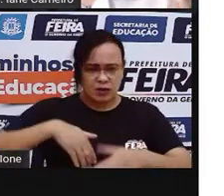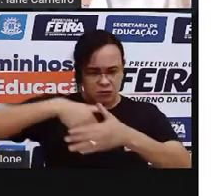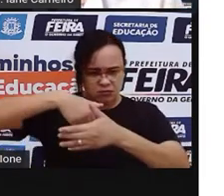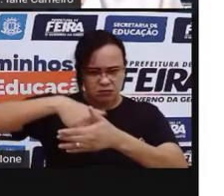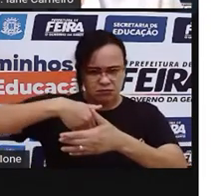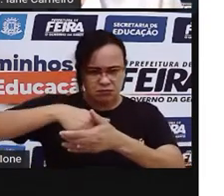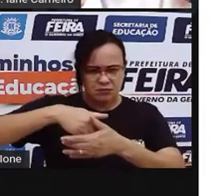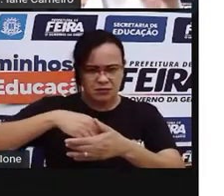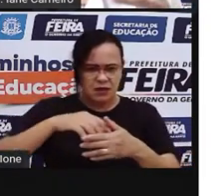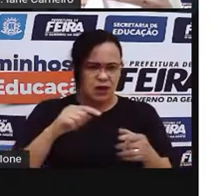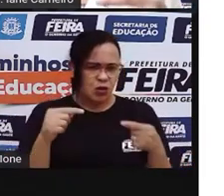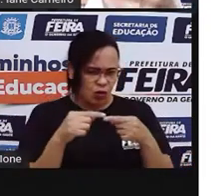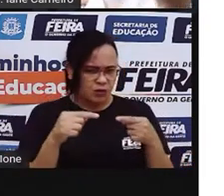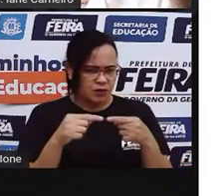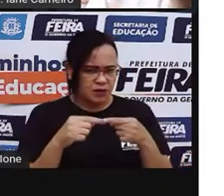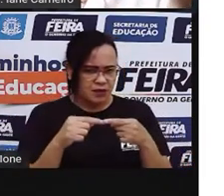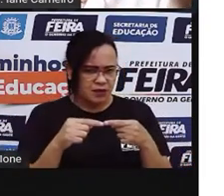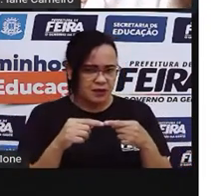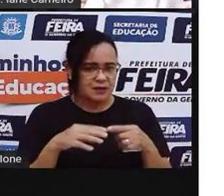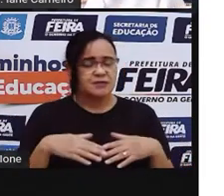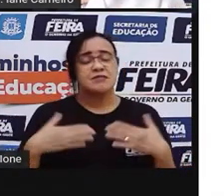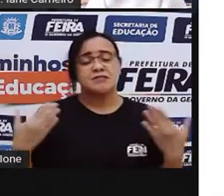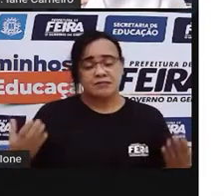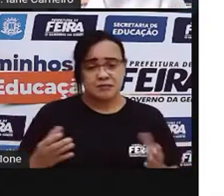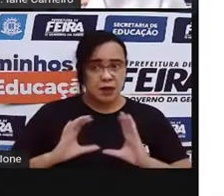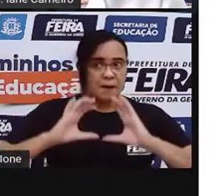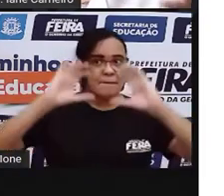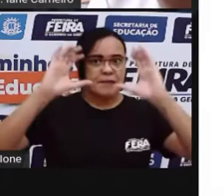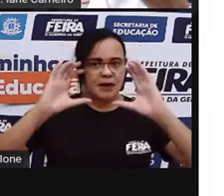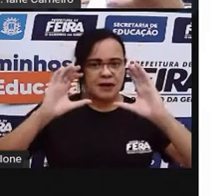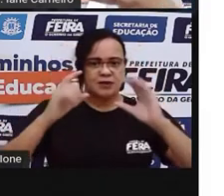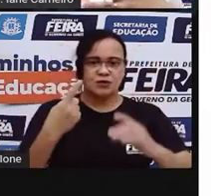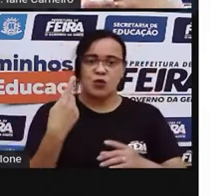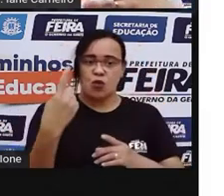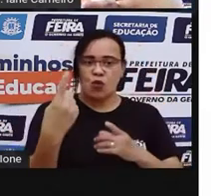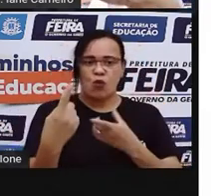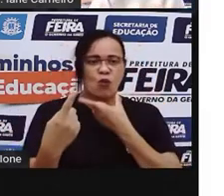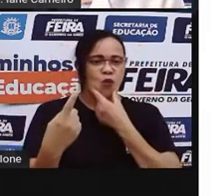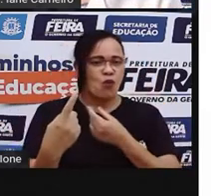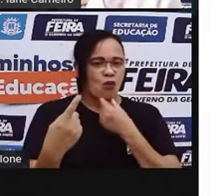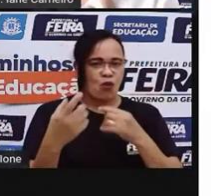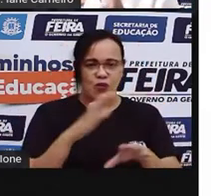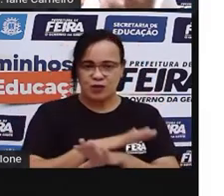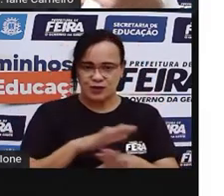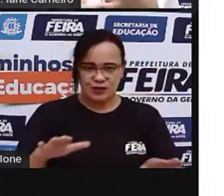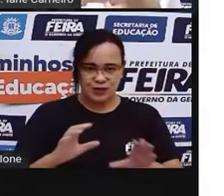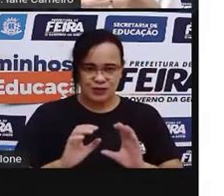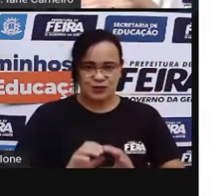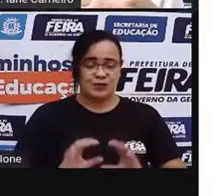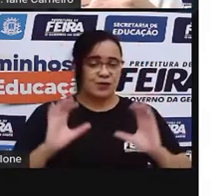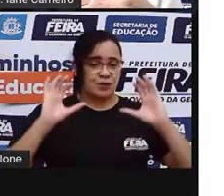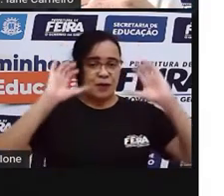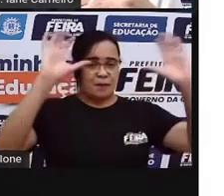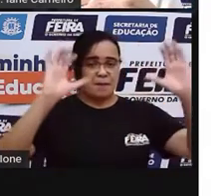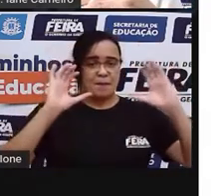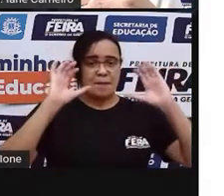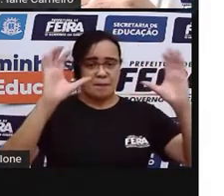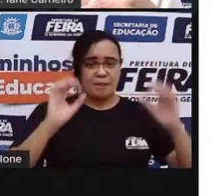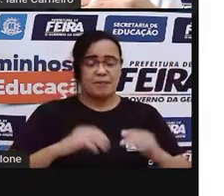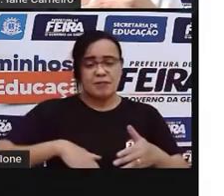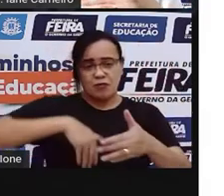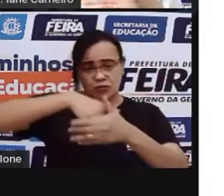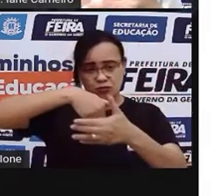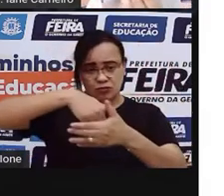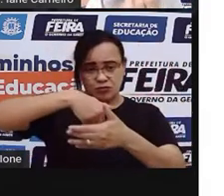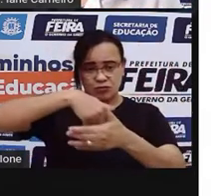na mão no futebol? É apenas o goleiro, né? É bola, a gente usa, no futebol a gente chuta a bola, ó, a